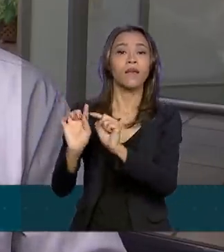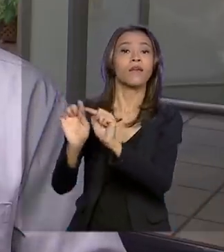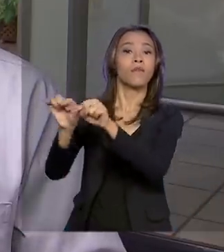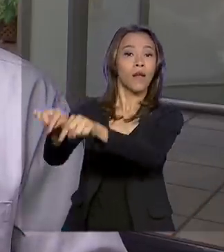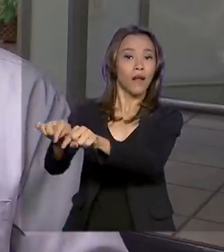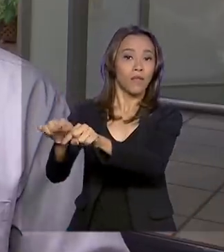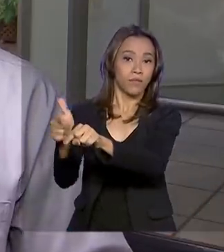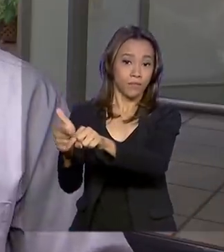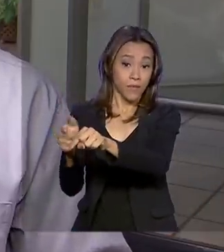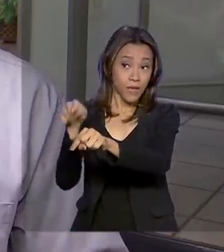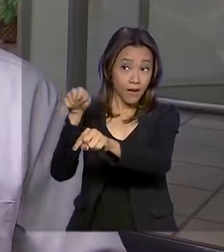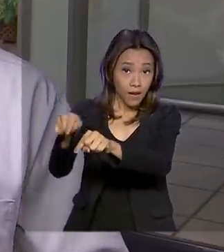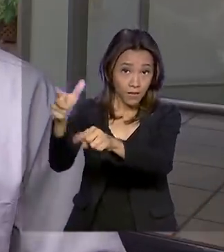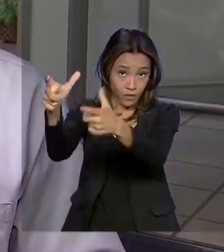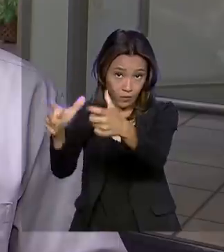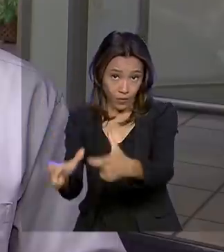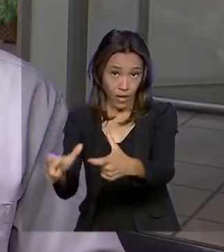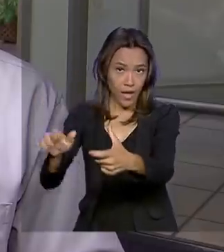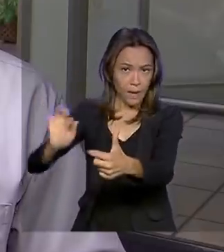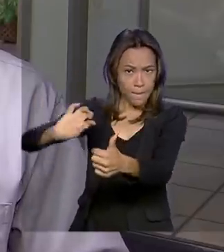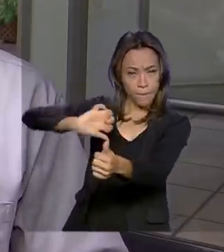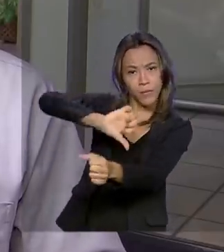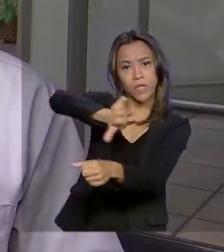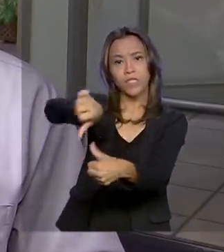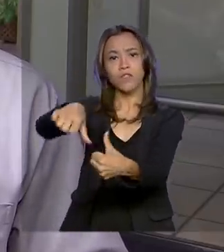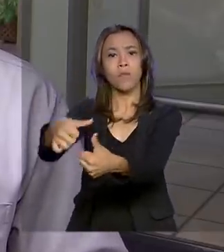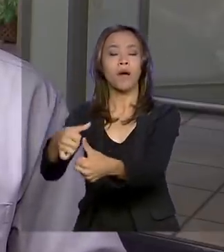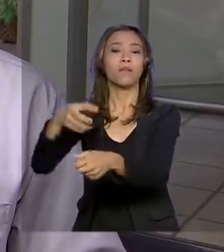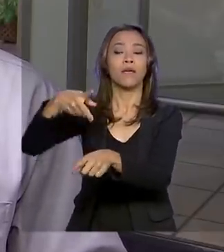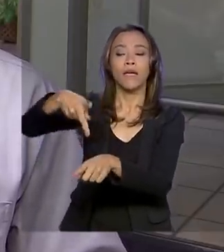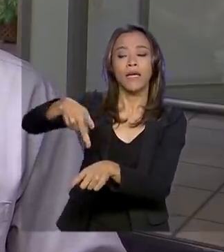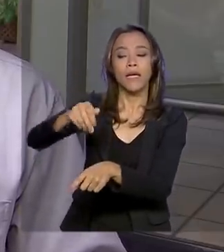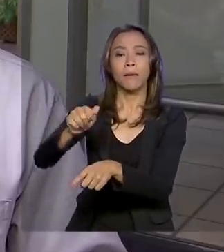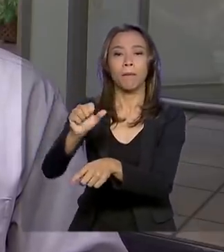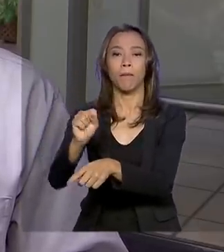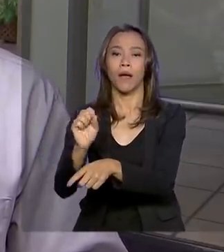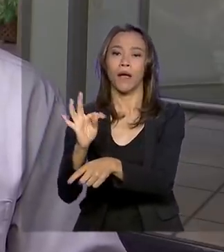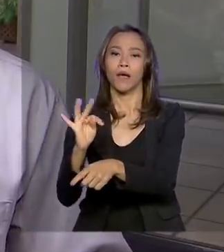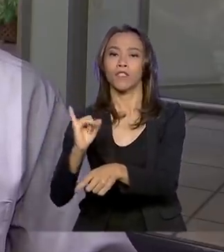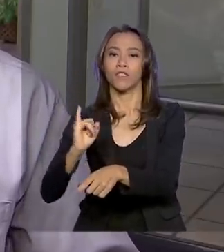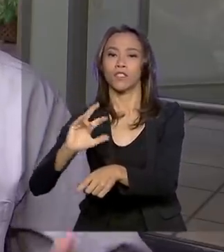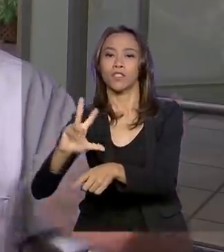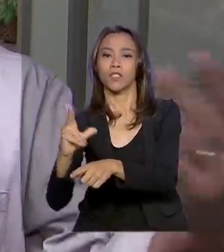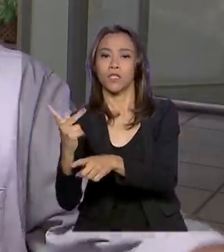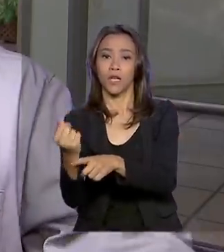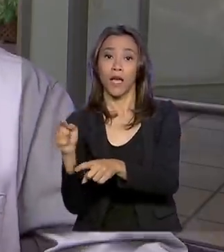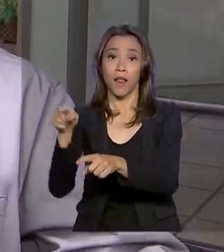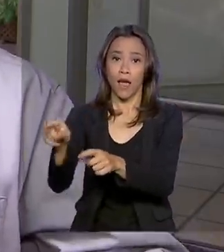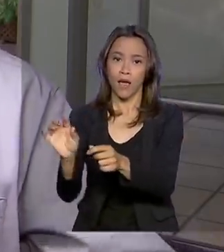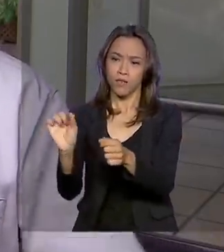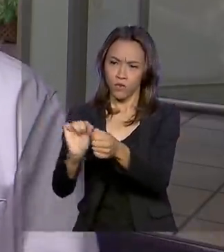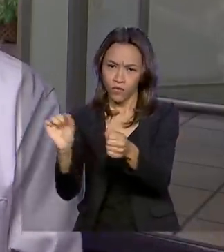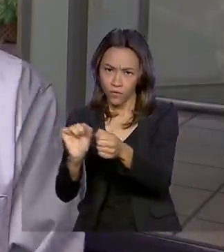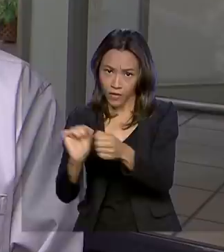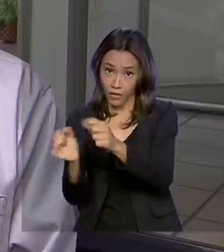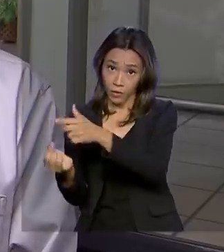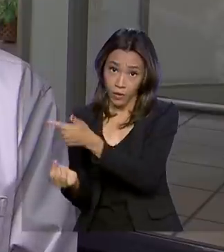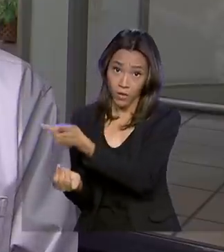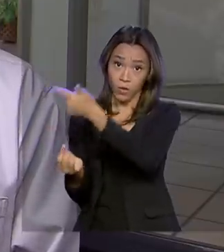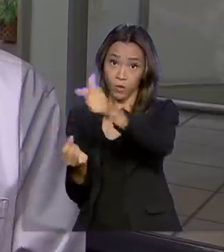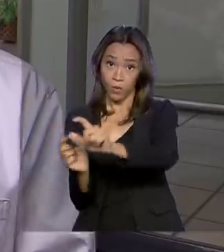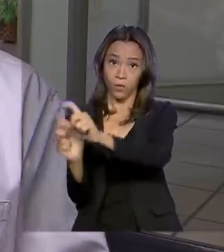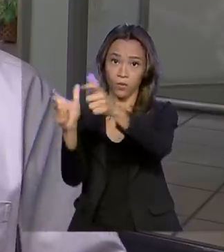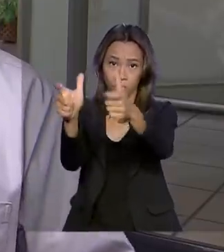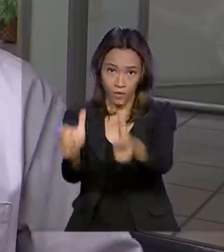pó e pastilha. Lá, ele é transformado em pastilhas de urânio e que são montados na outra unidade, na unidade